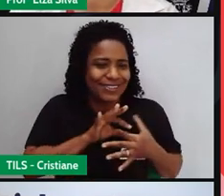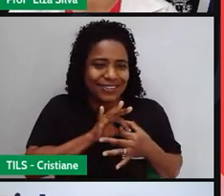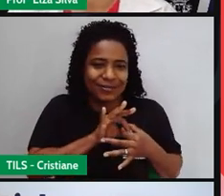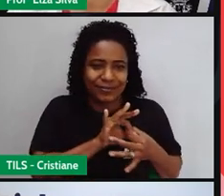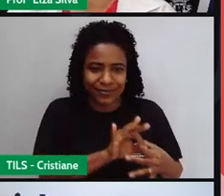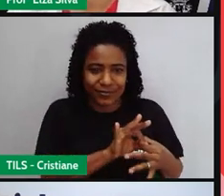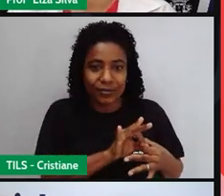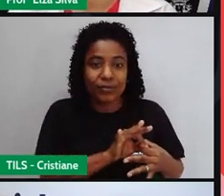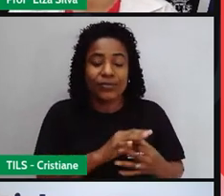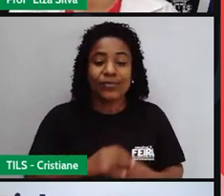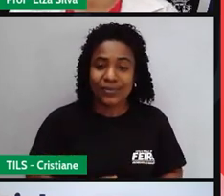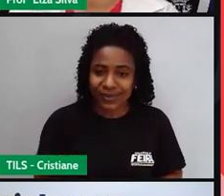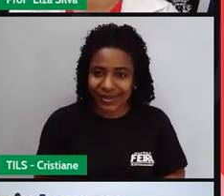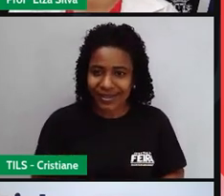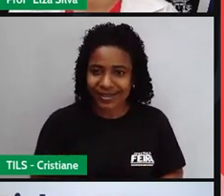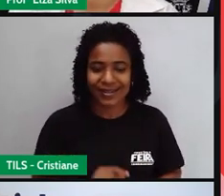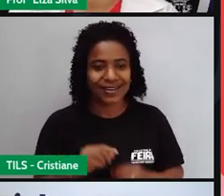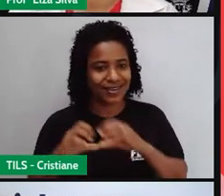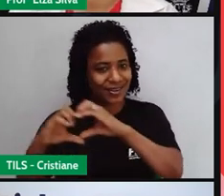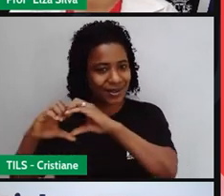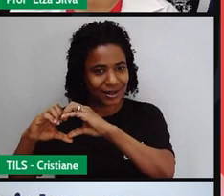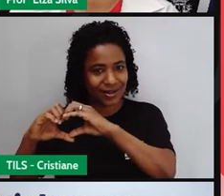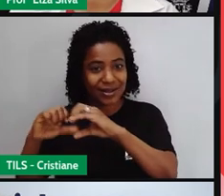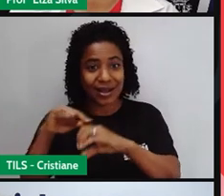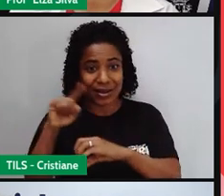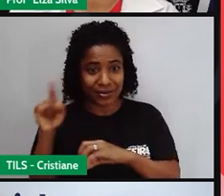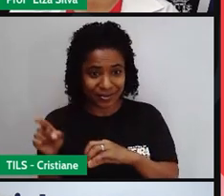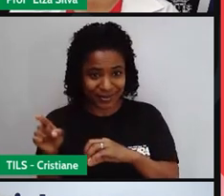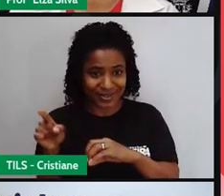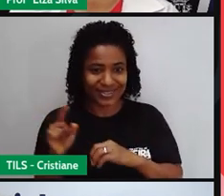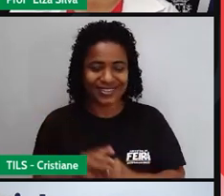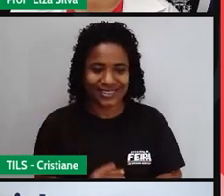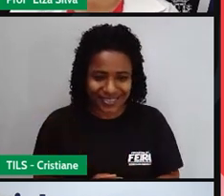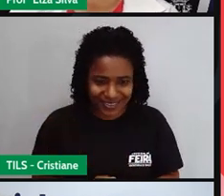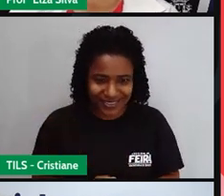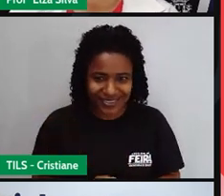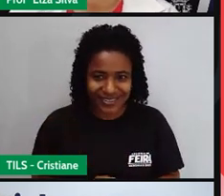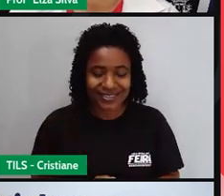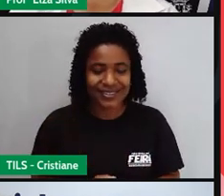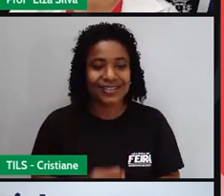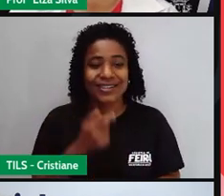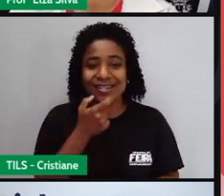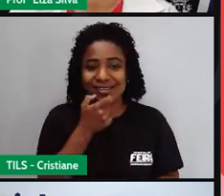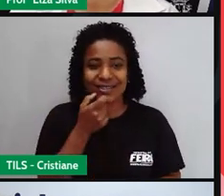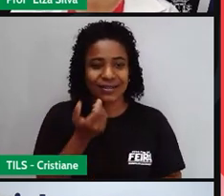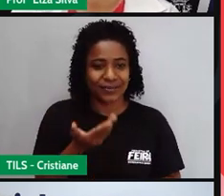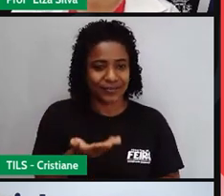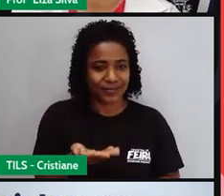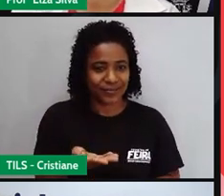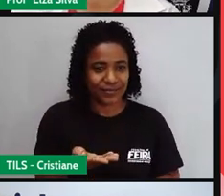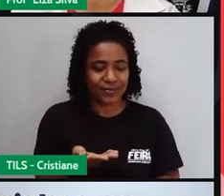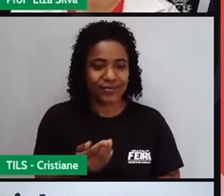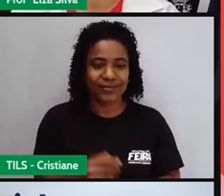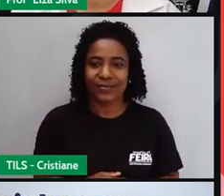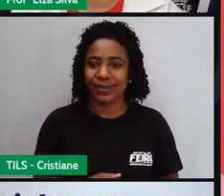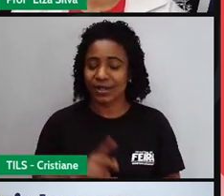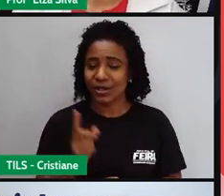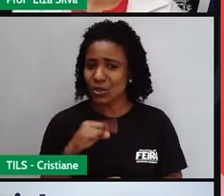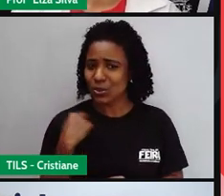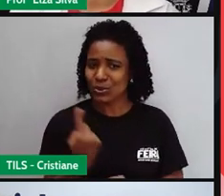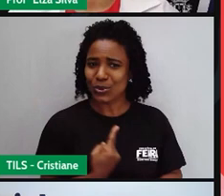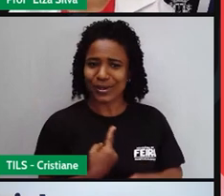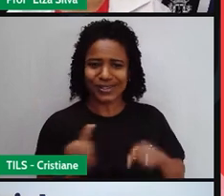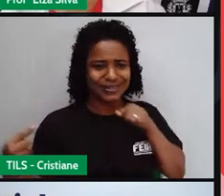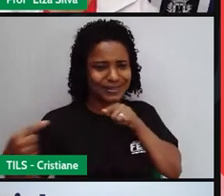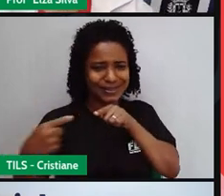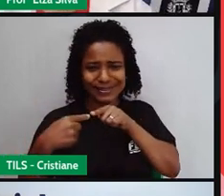We were made for each other. We were made for each other. nós fomos feitos um